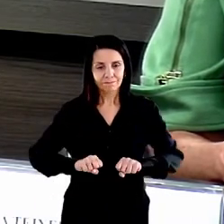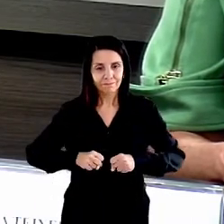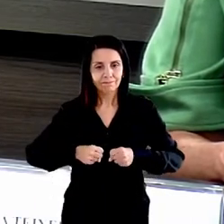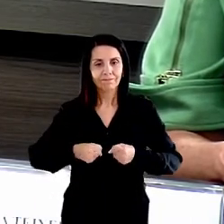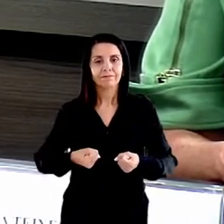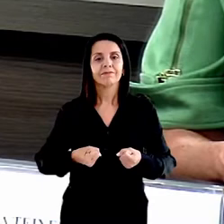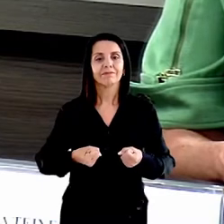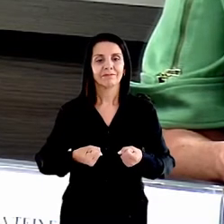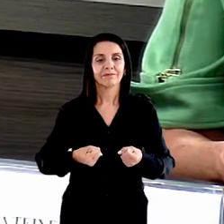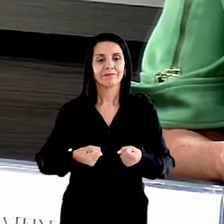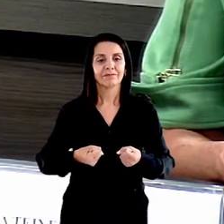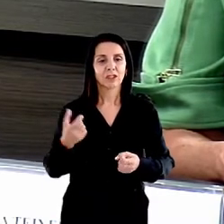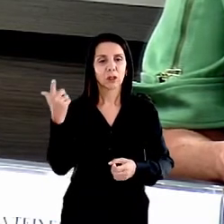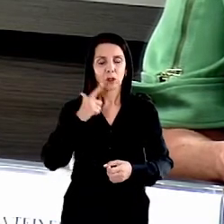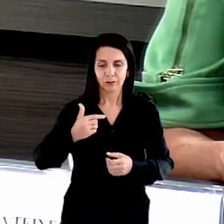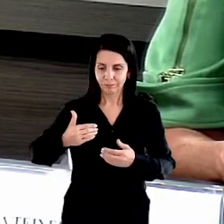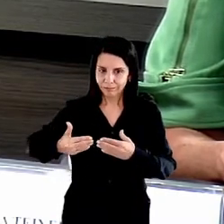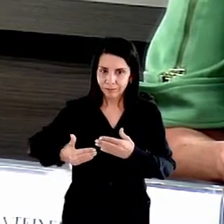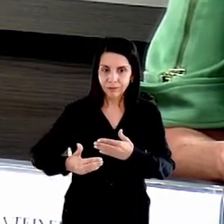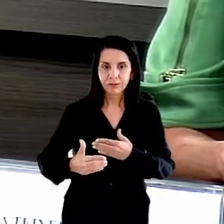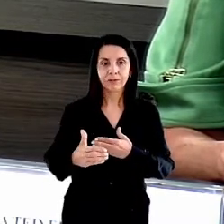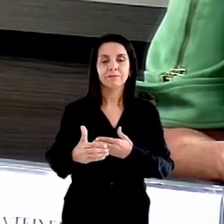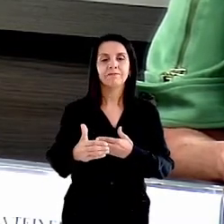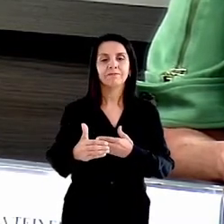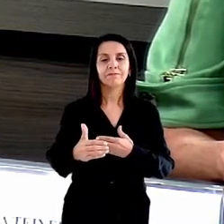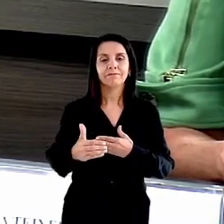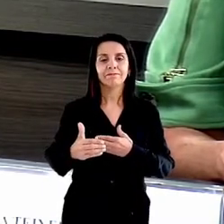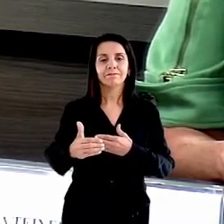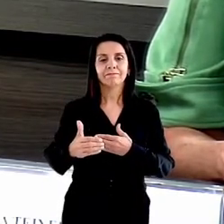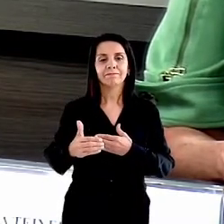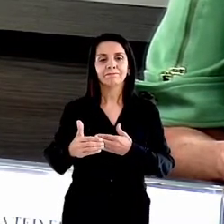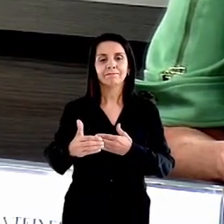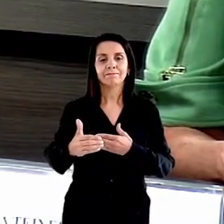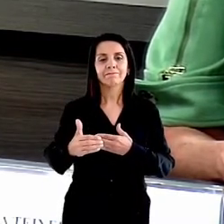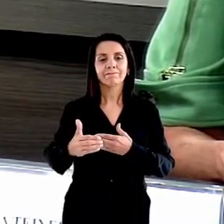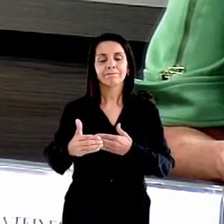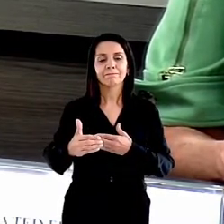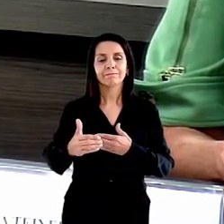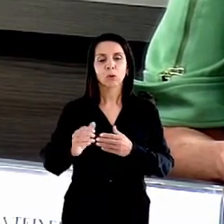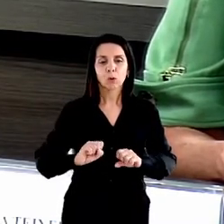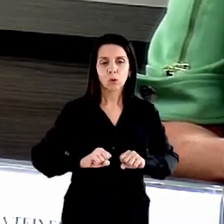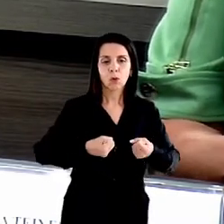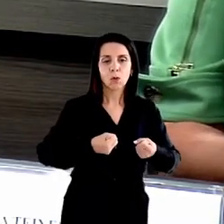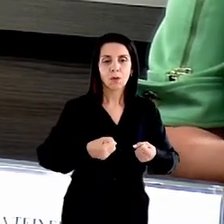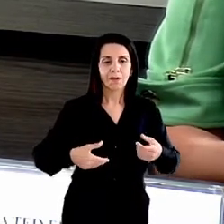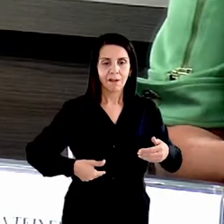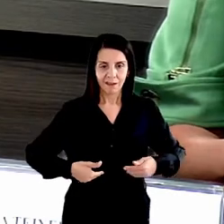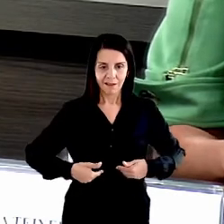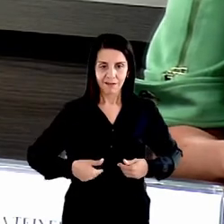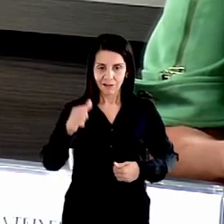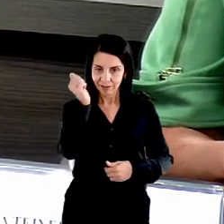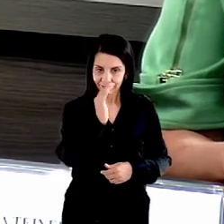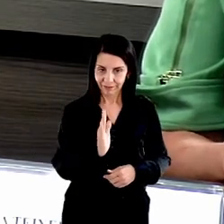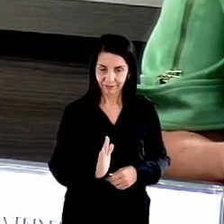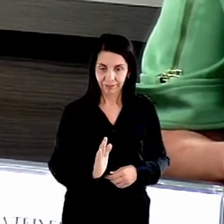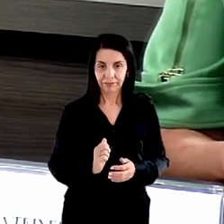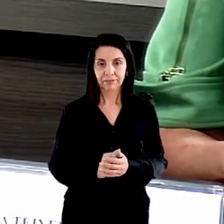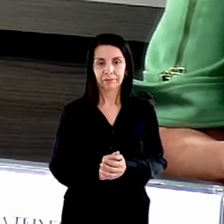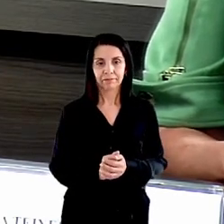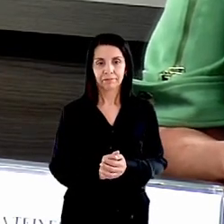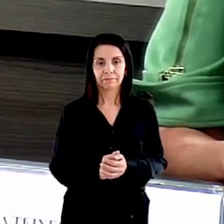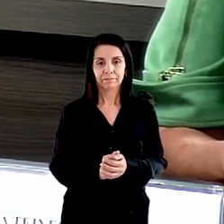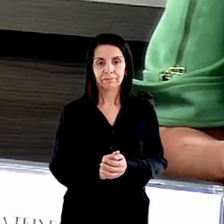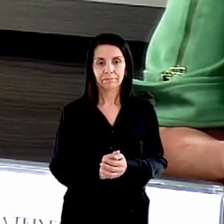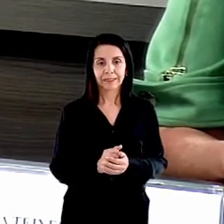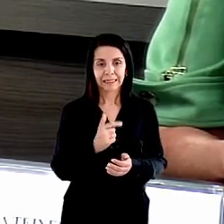fazer um avanço secular no combate à fome nesse país. Nesses últimos anos, nesses últimos